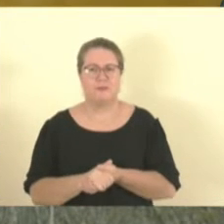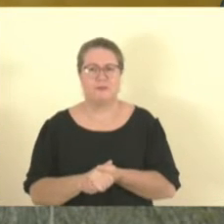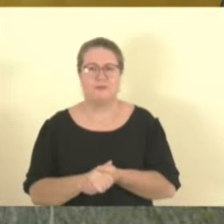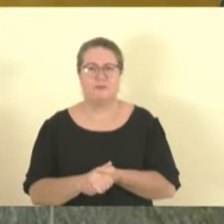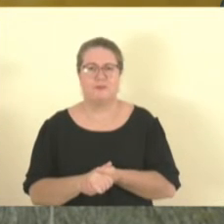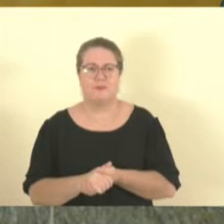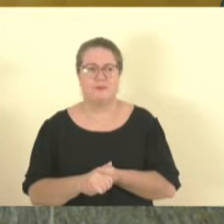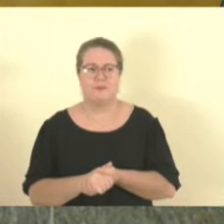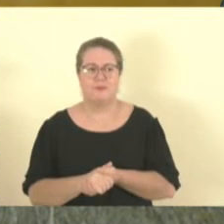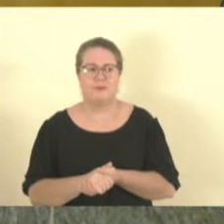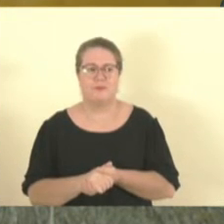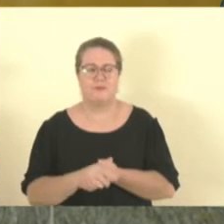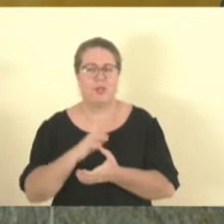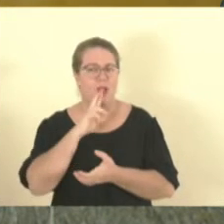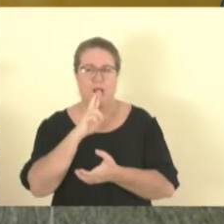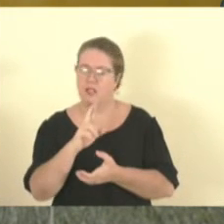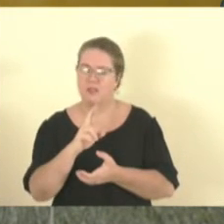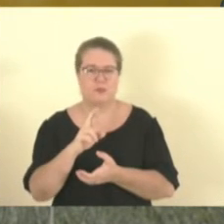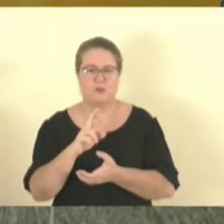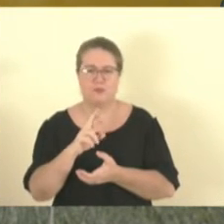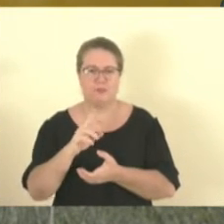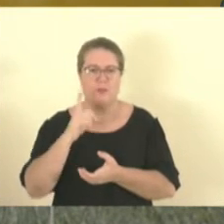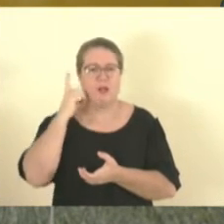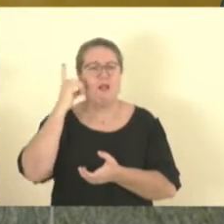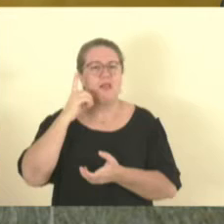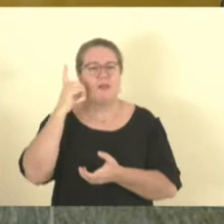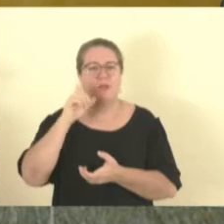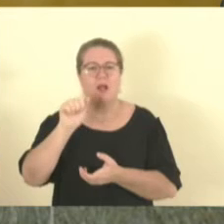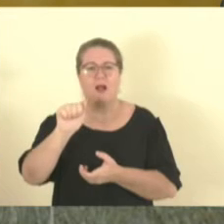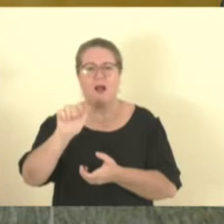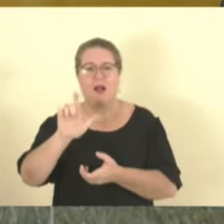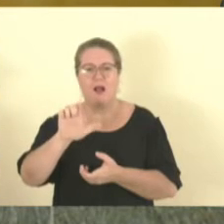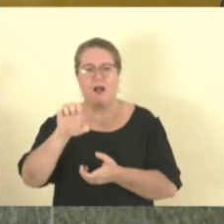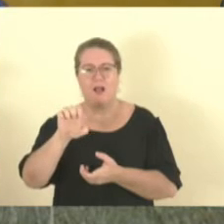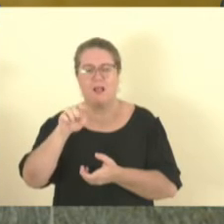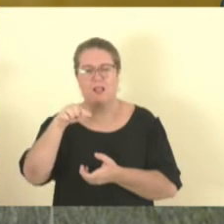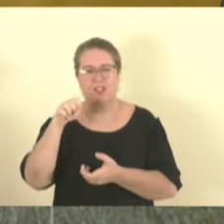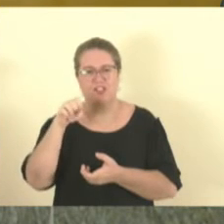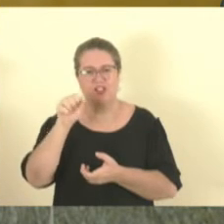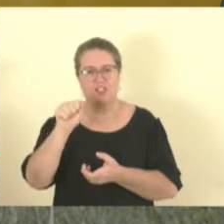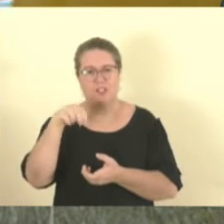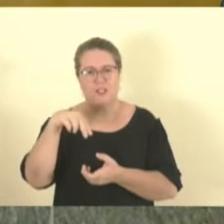Deputado Alain Ferreira não respondendo com a palavra deputado Alexandre Chambinho.